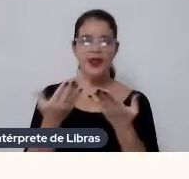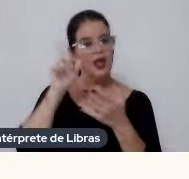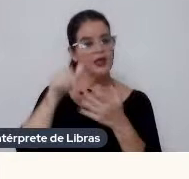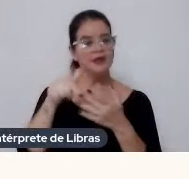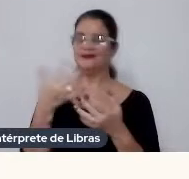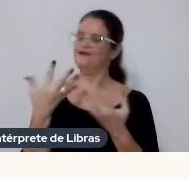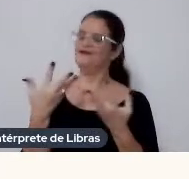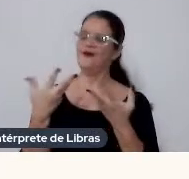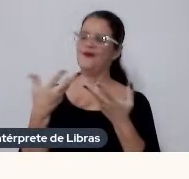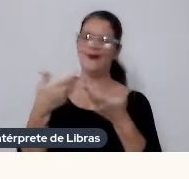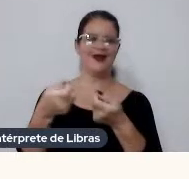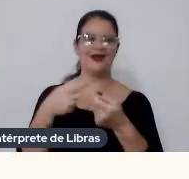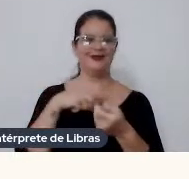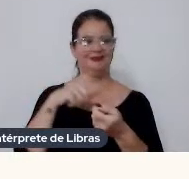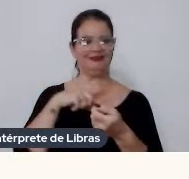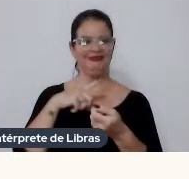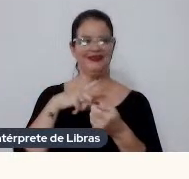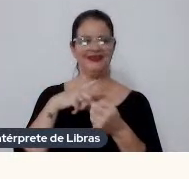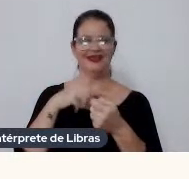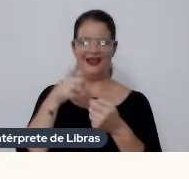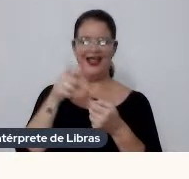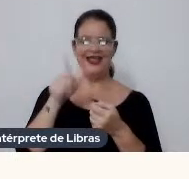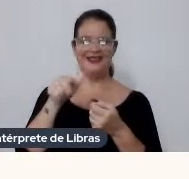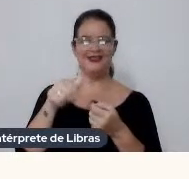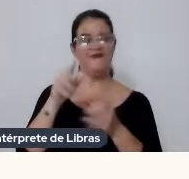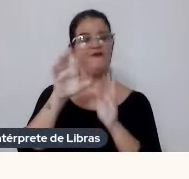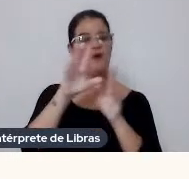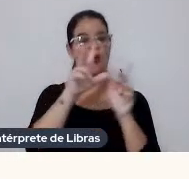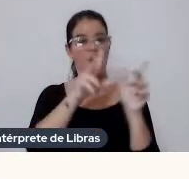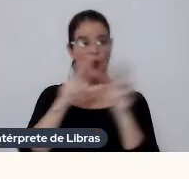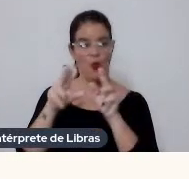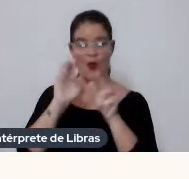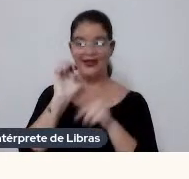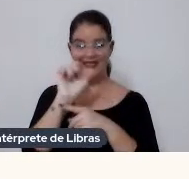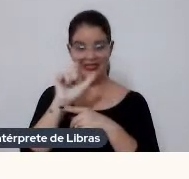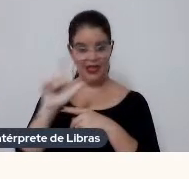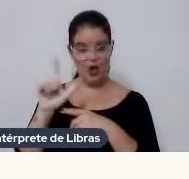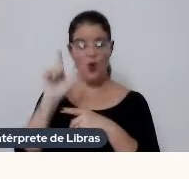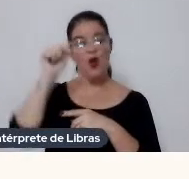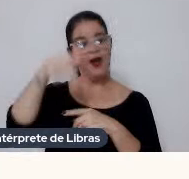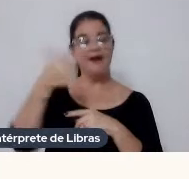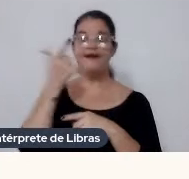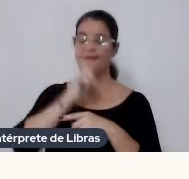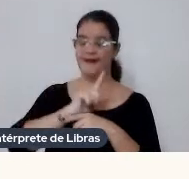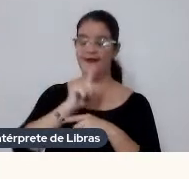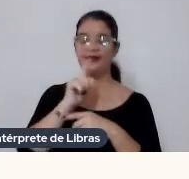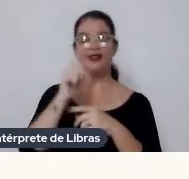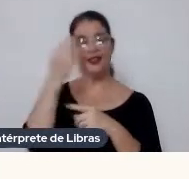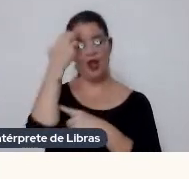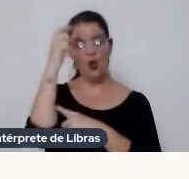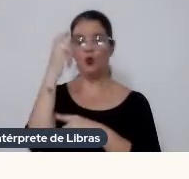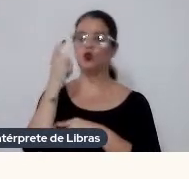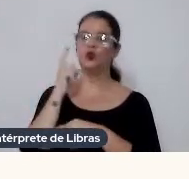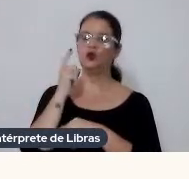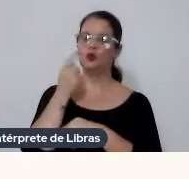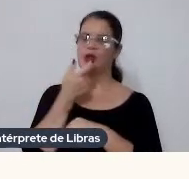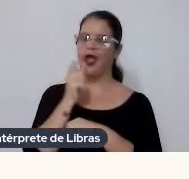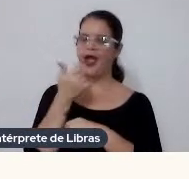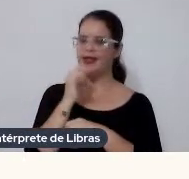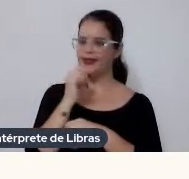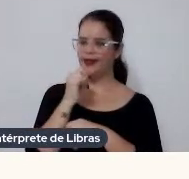o barato, assim, eu tinha umas referências, esse foi um edital que eu ganhei aqui em São Paulo da cultura inglesa, ele exigia um tema